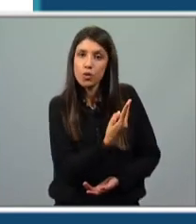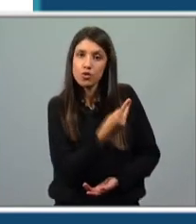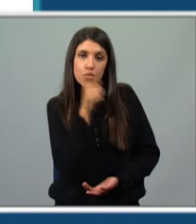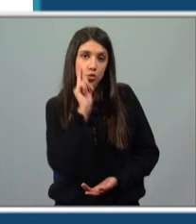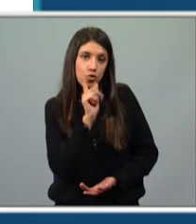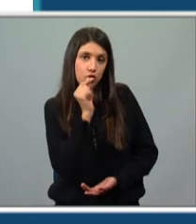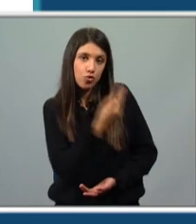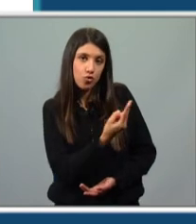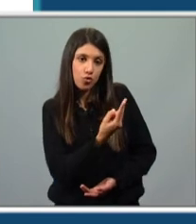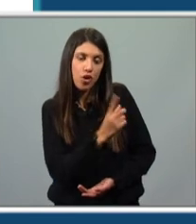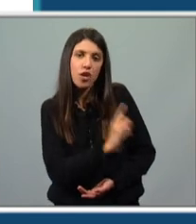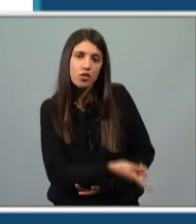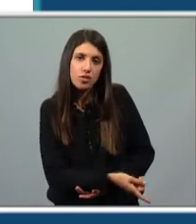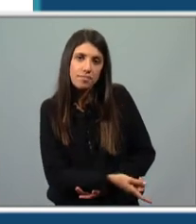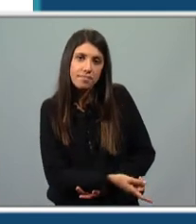pessoas, aquelas duas crianças.